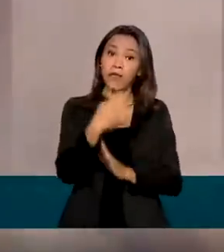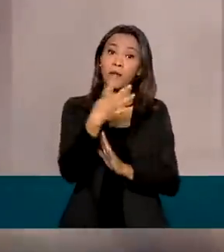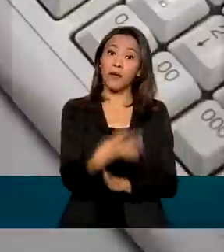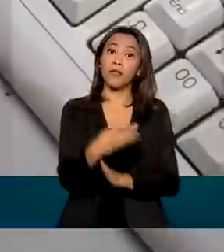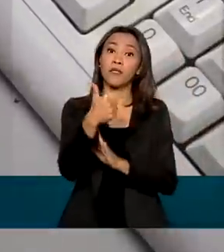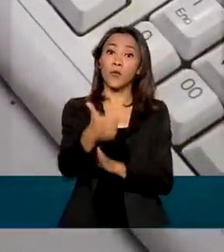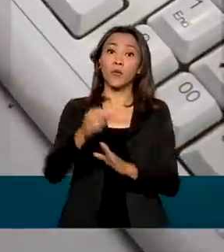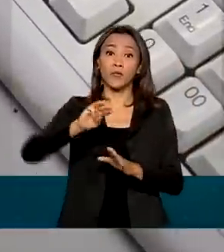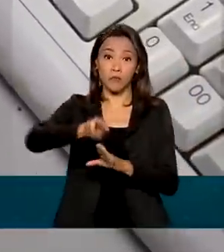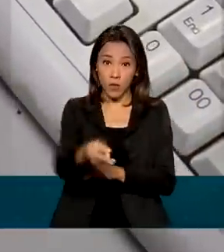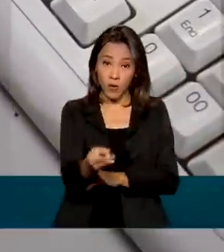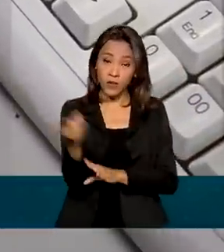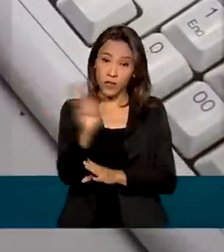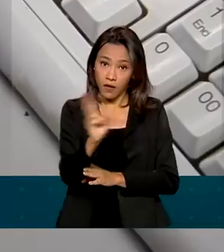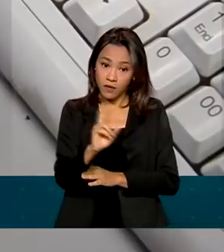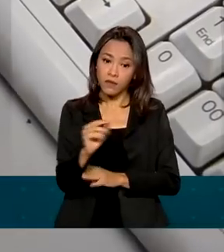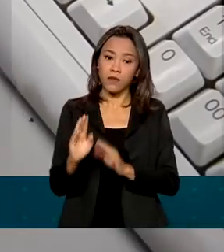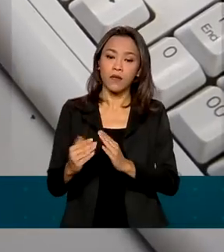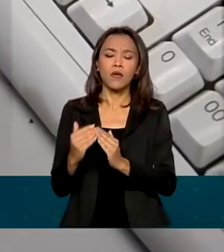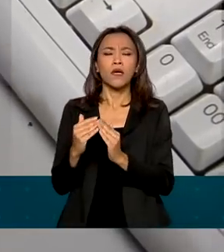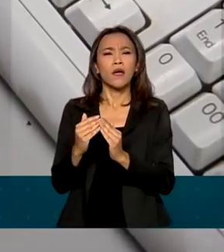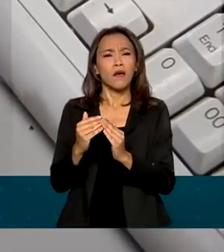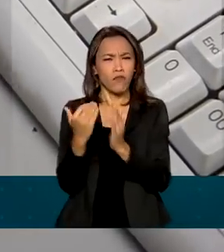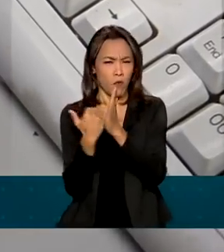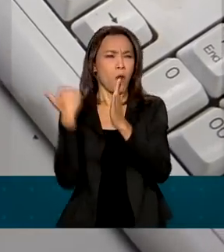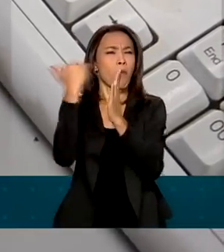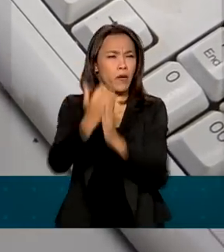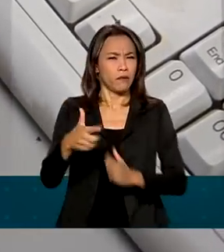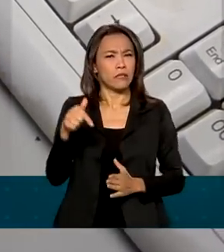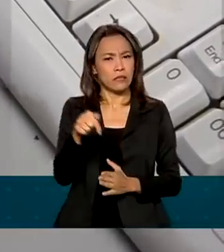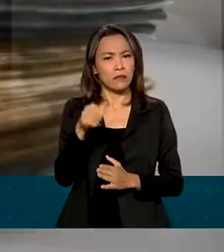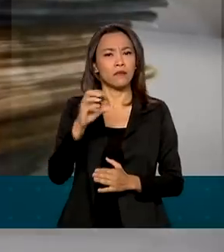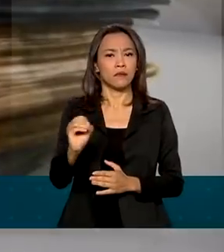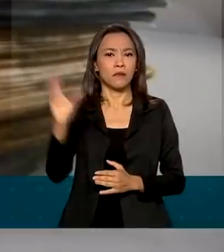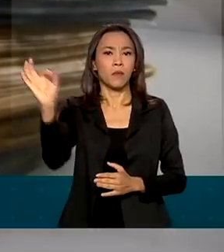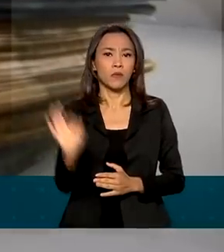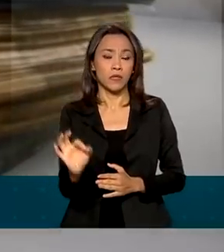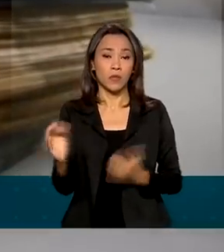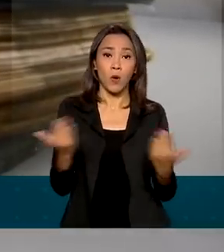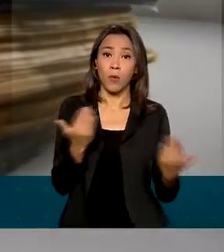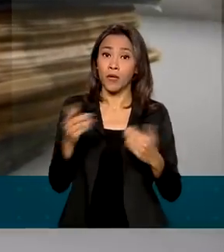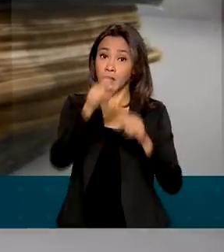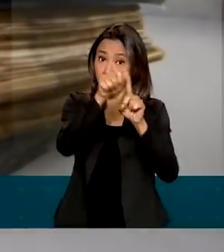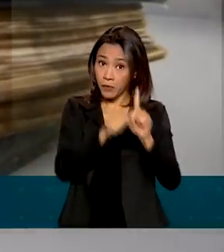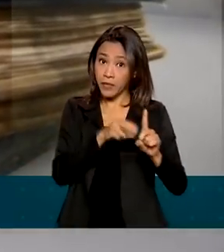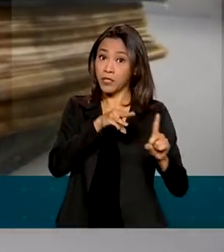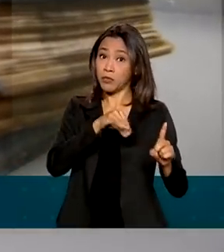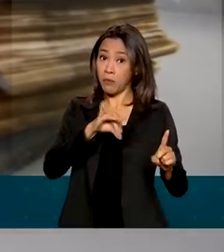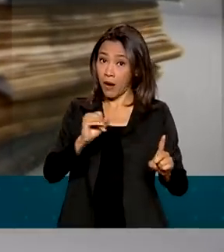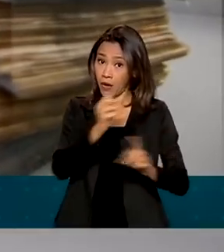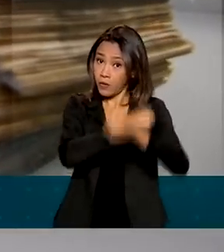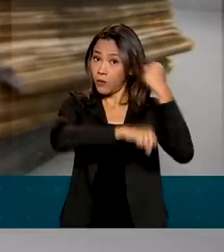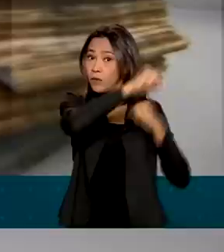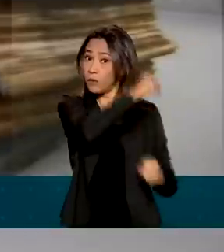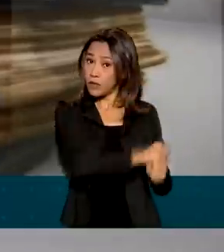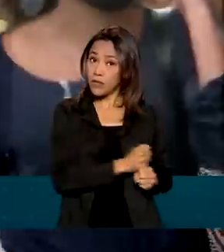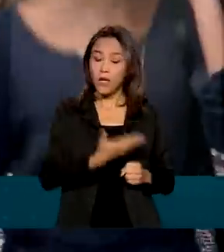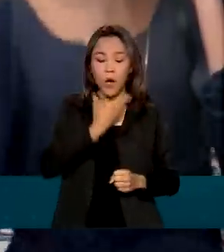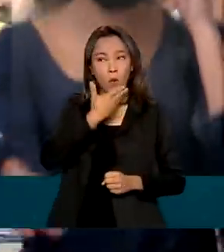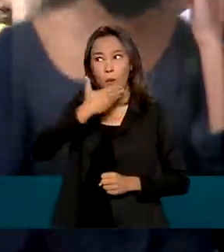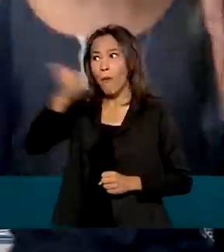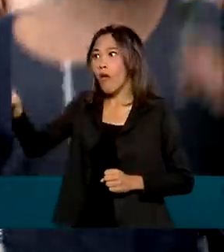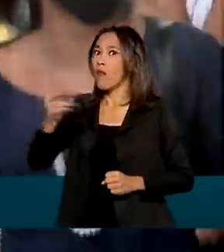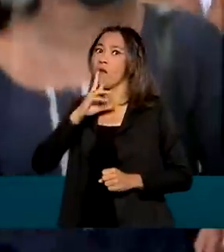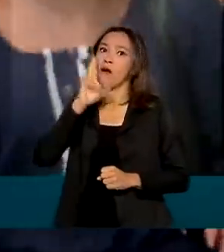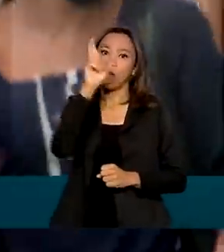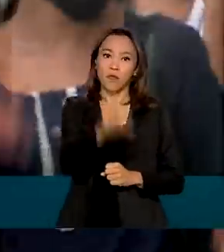reais. Uma alta real de quase 70% em relação a maio do ano passado. É o melhor resultado